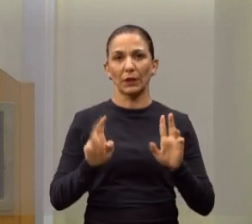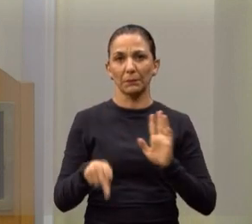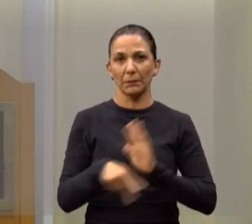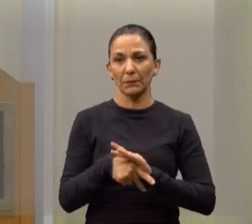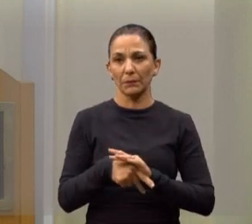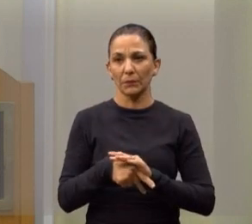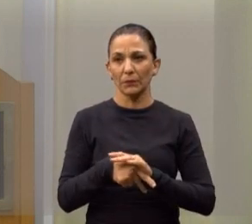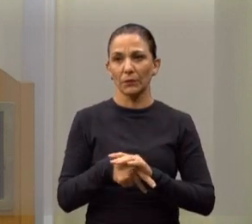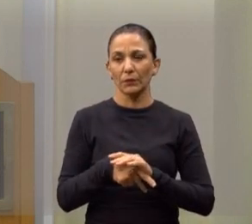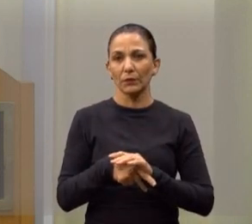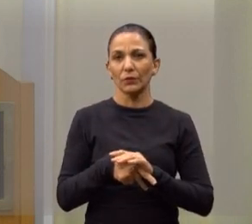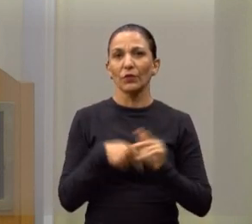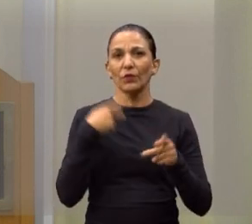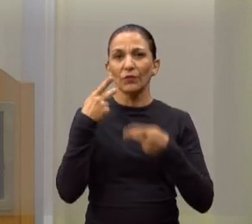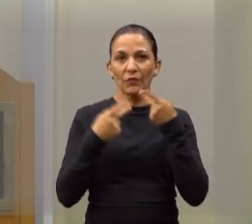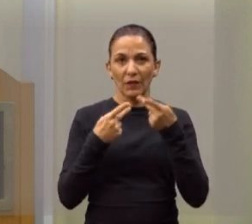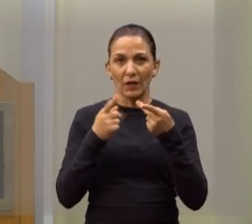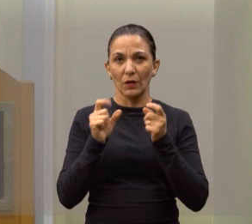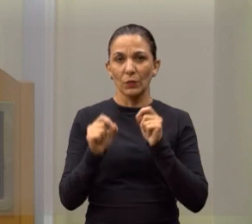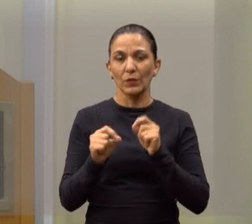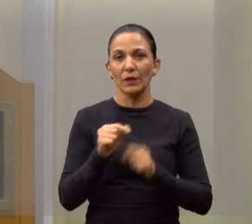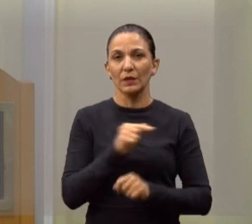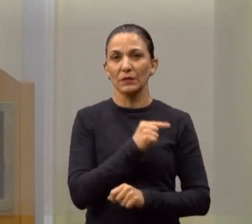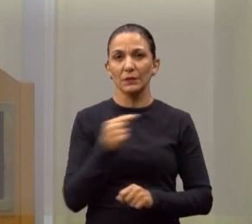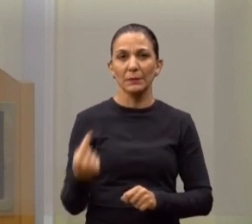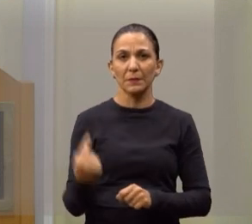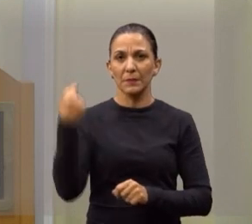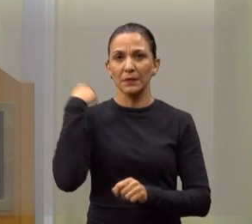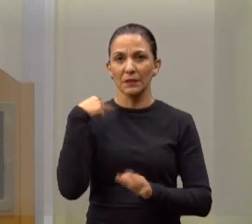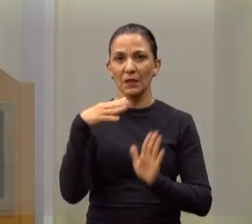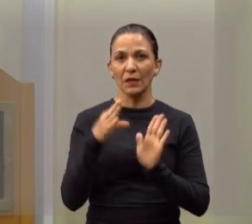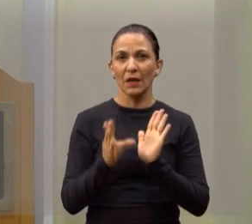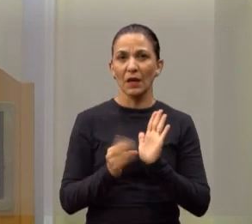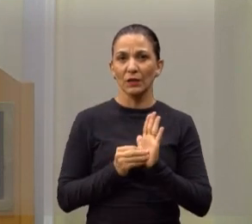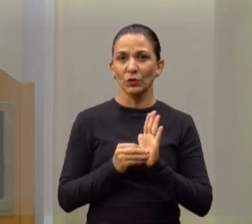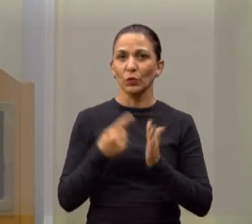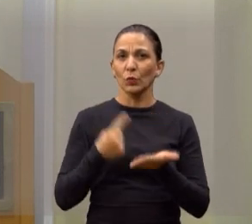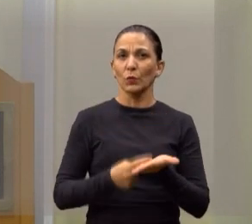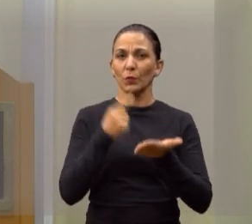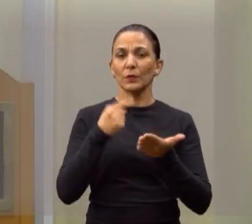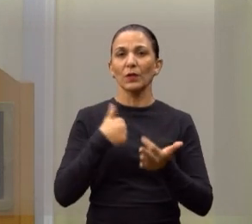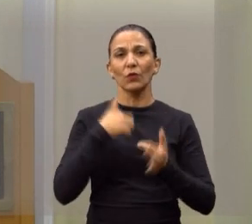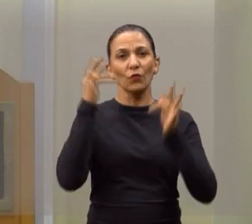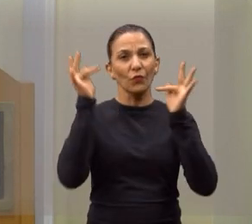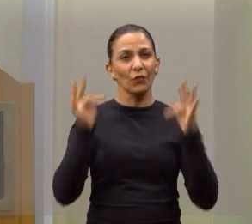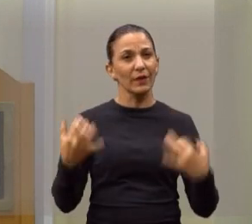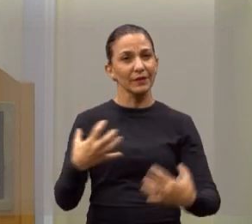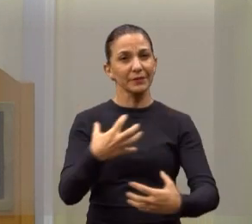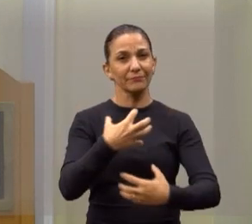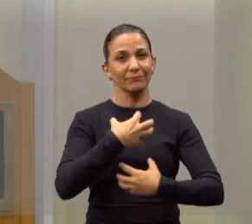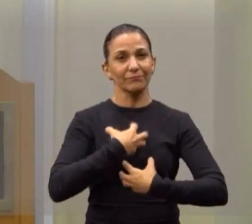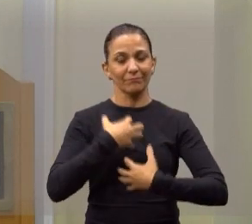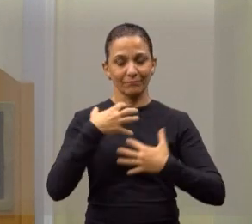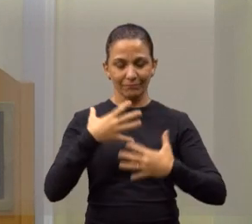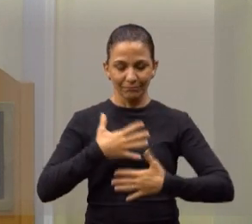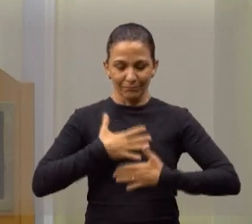agenda que participei na semana passada, que me deixou muito feliz e realizado.